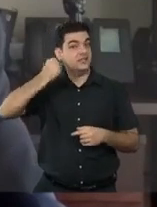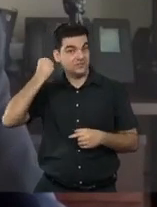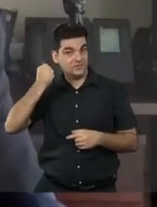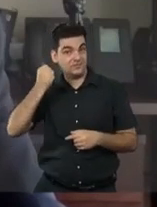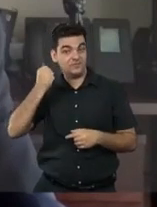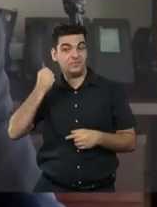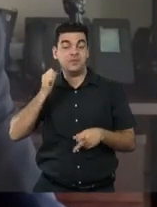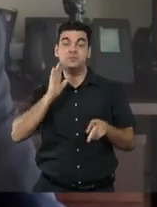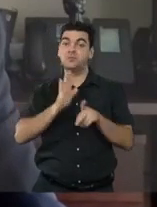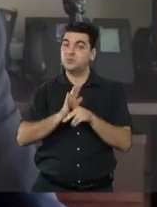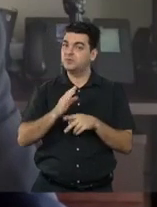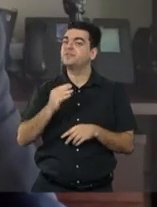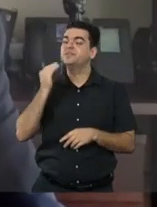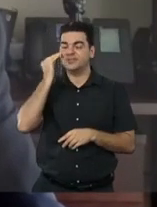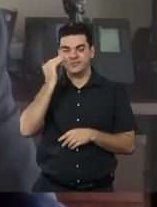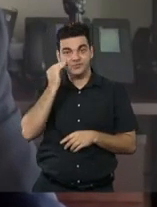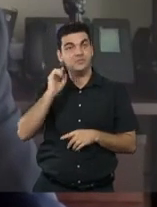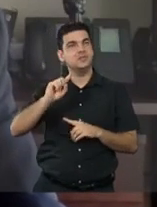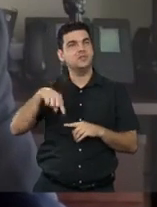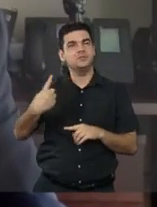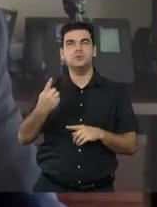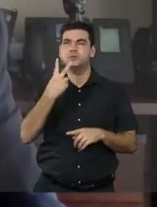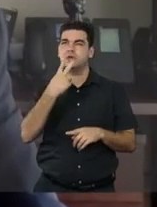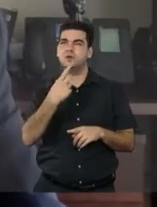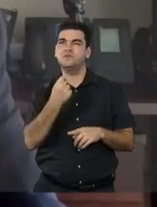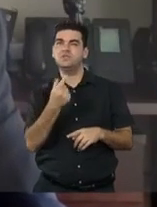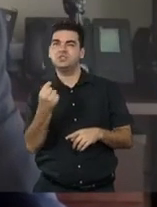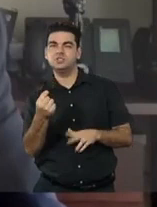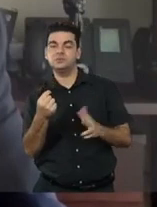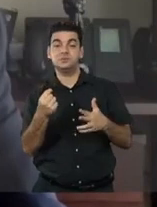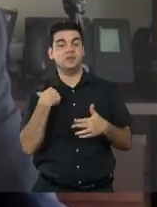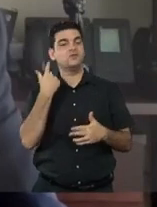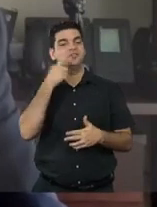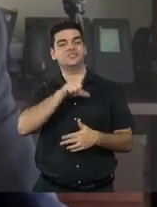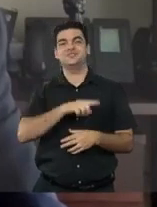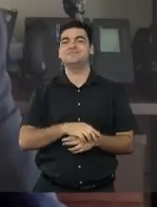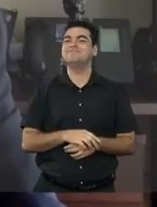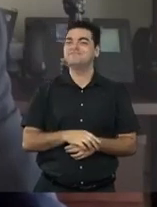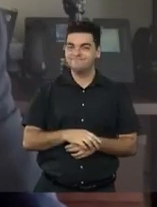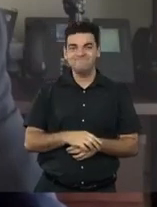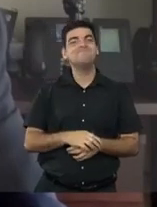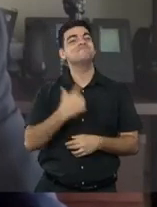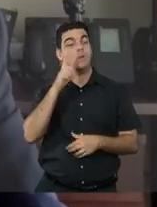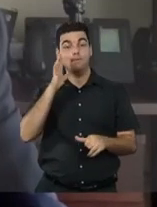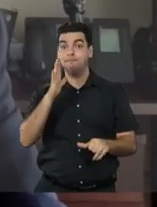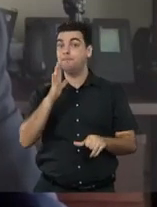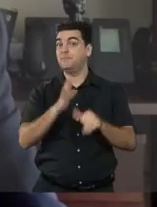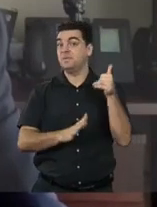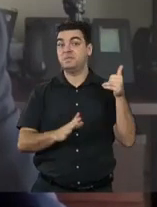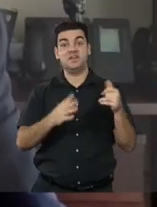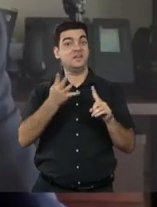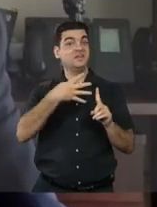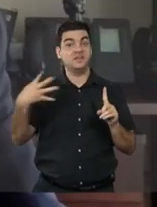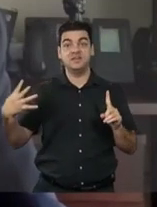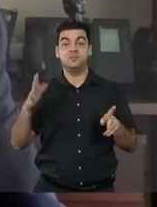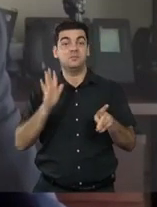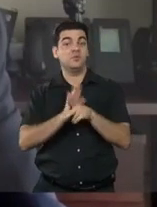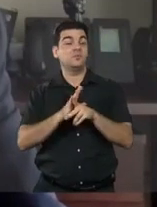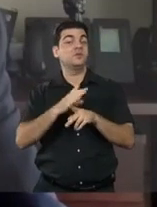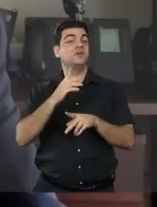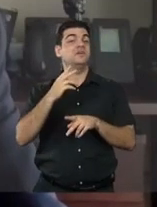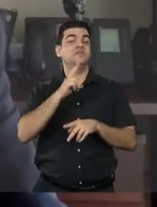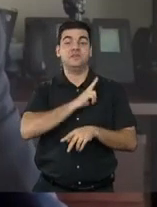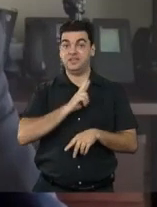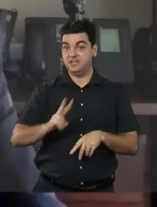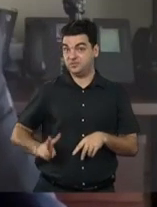da República e, em 2020, foi eleita a primeira transexual vereadora